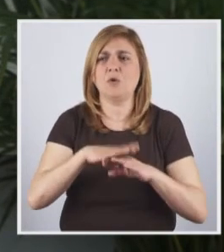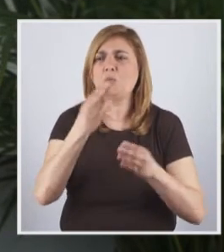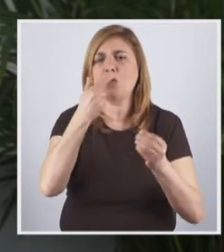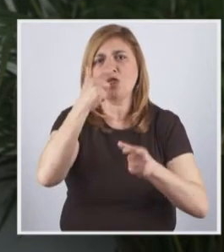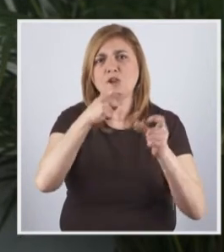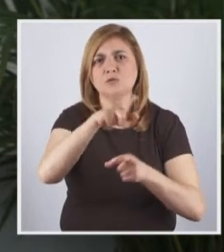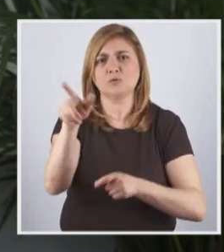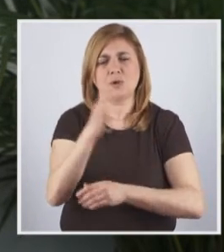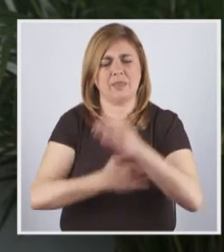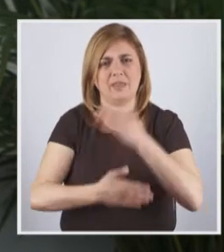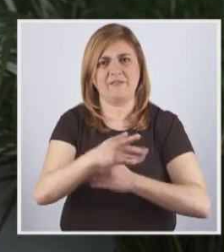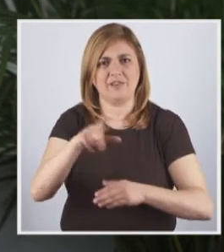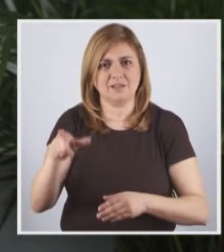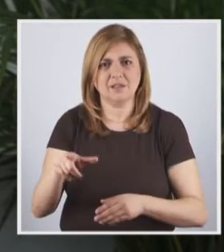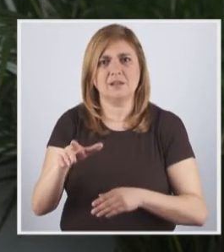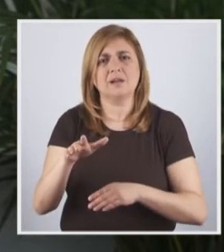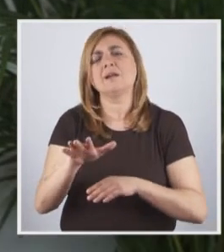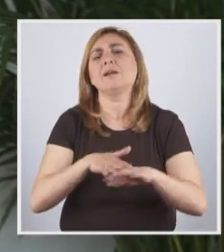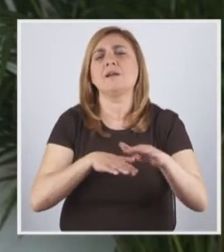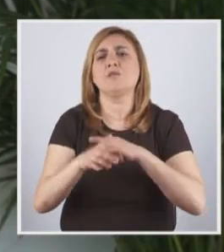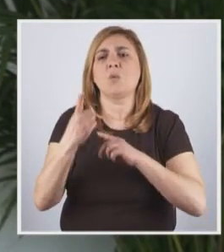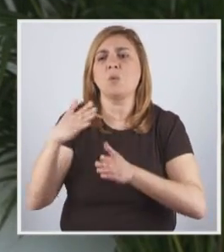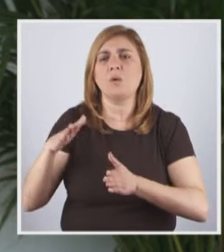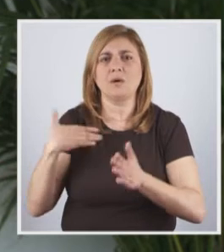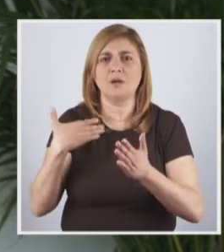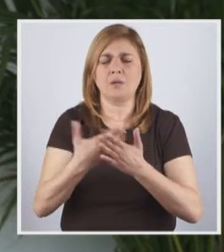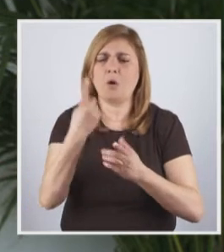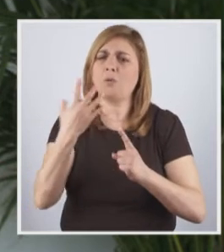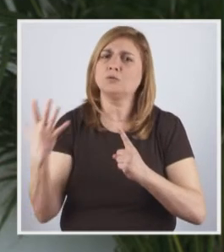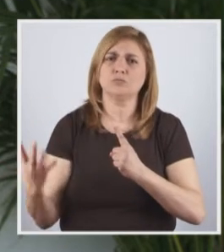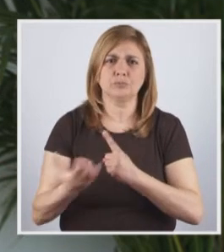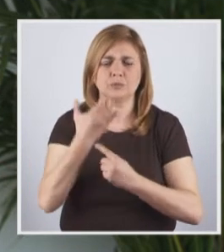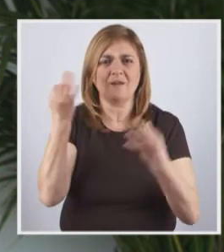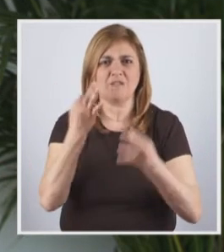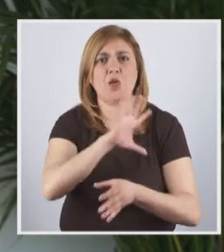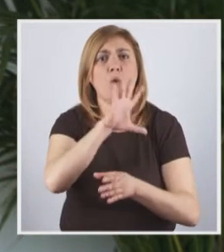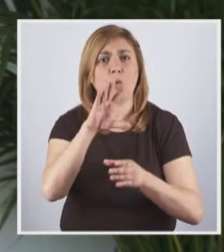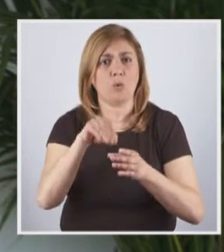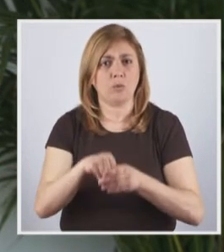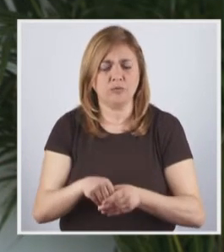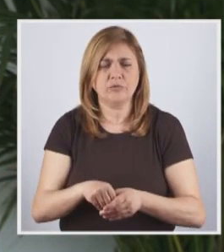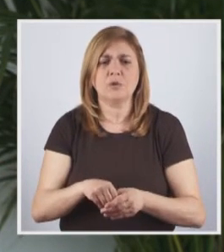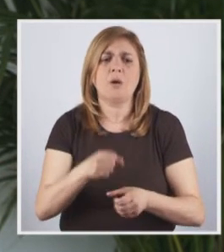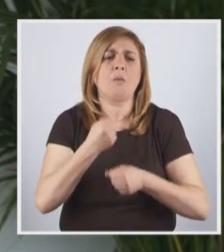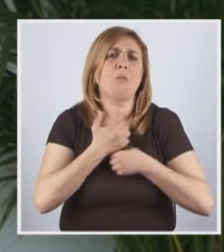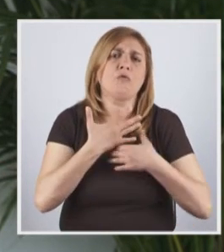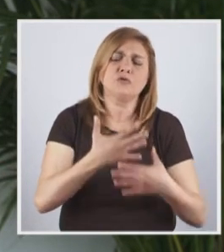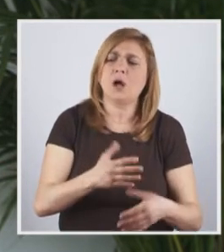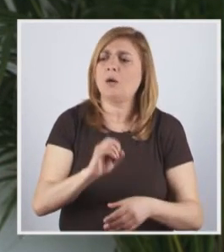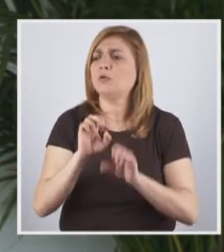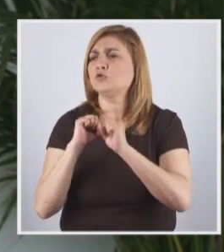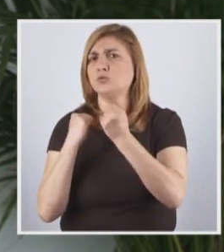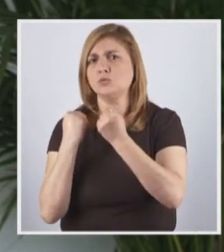muitas das pessoas com deficiência que fizeram um percurso, umas conseguiram a sua inclusão, seja ela profissional,